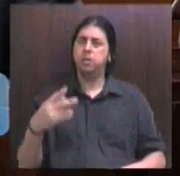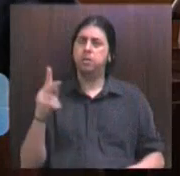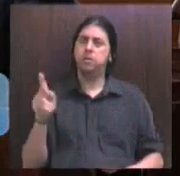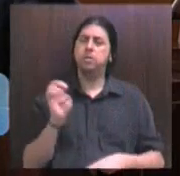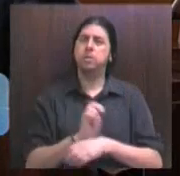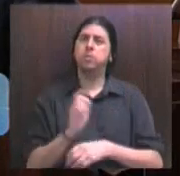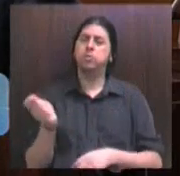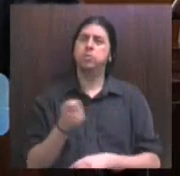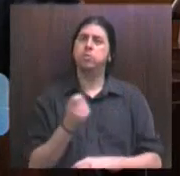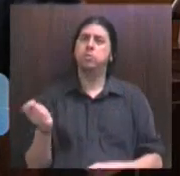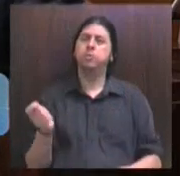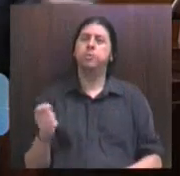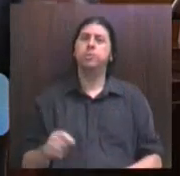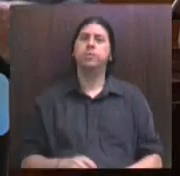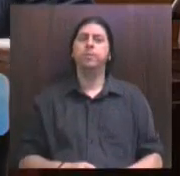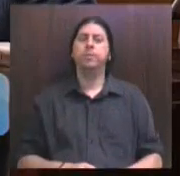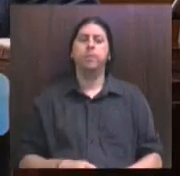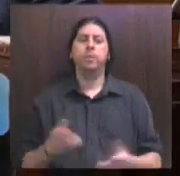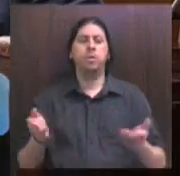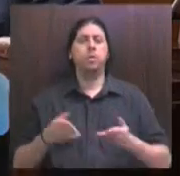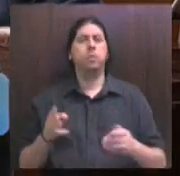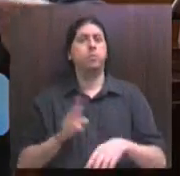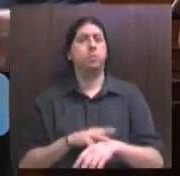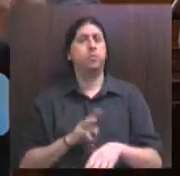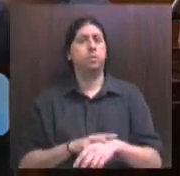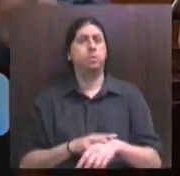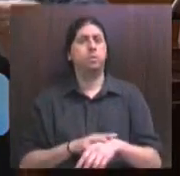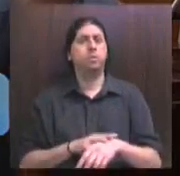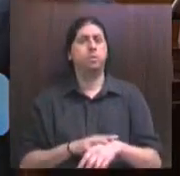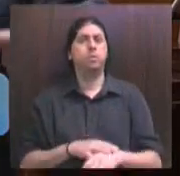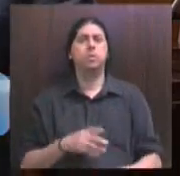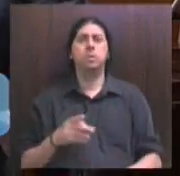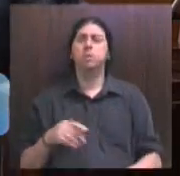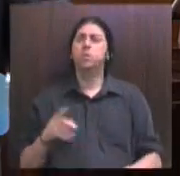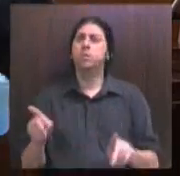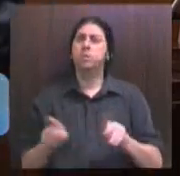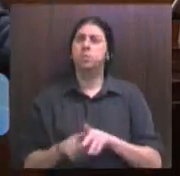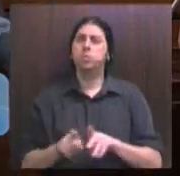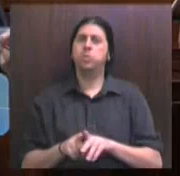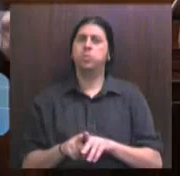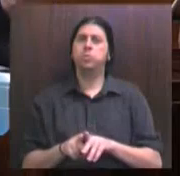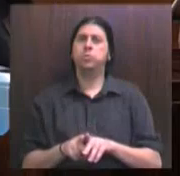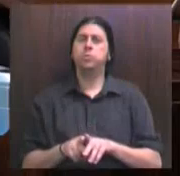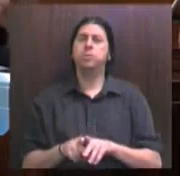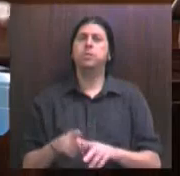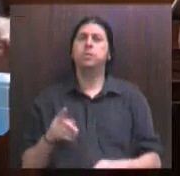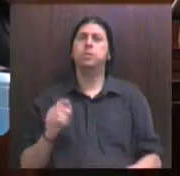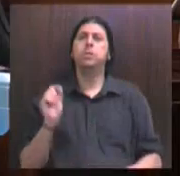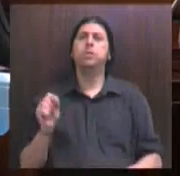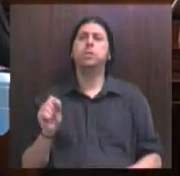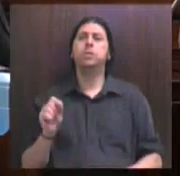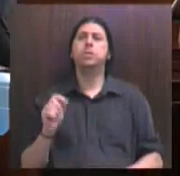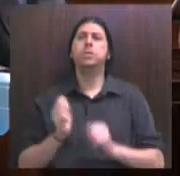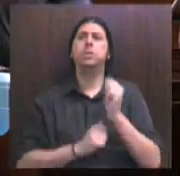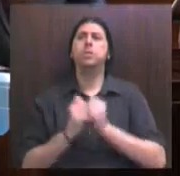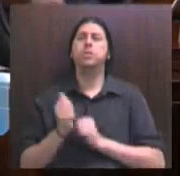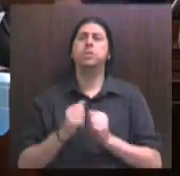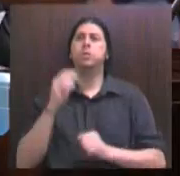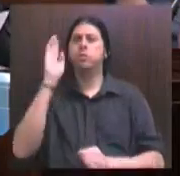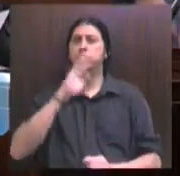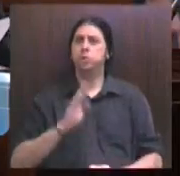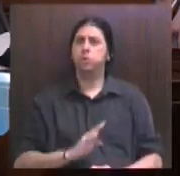Estado do Rio Grande do Sul. Neste momento, neste momento, inclusive, em que as empresas